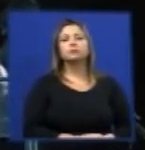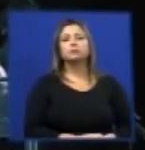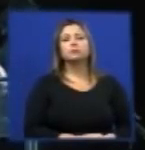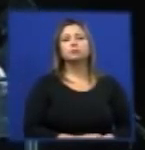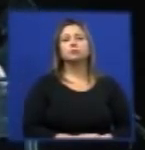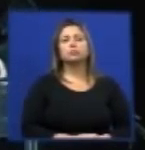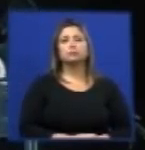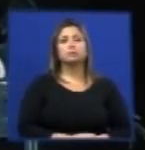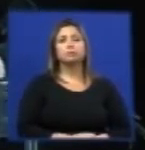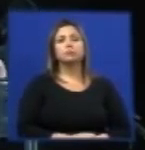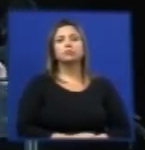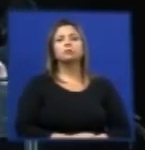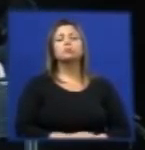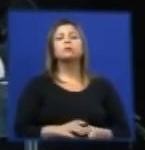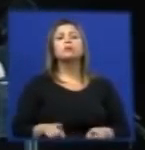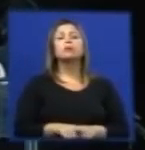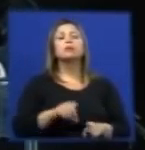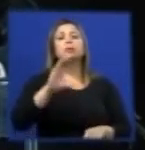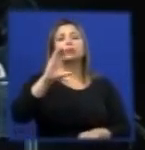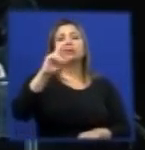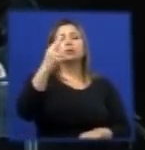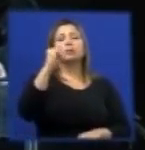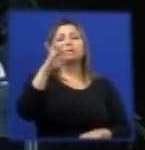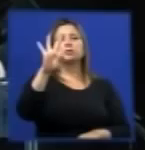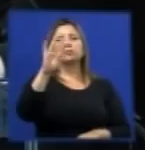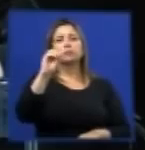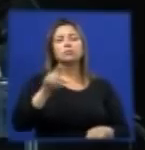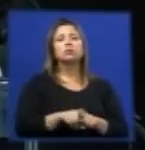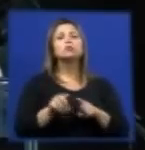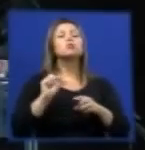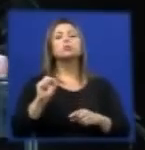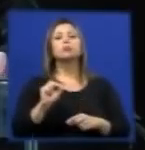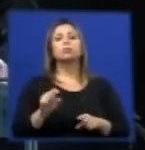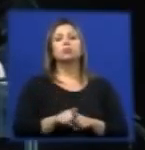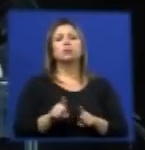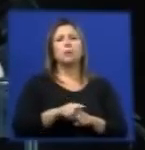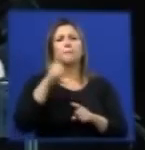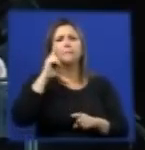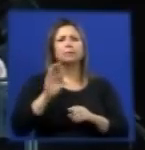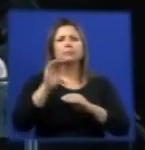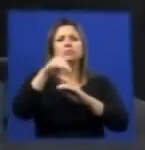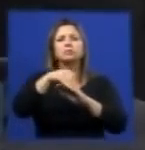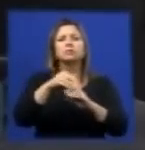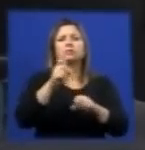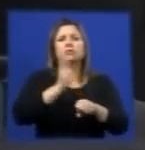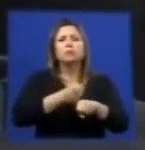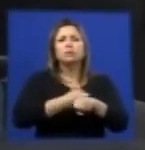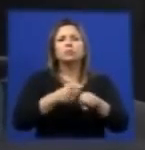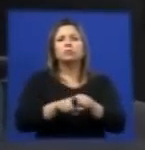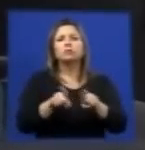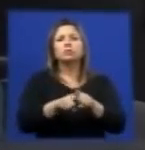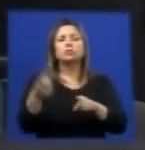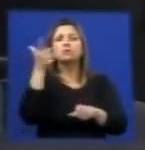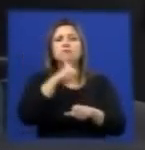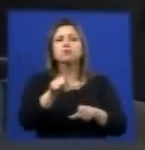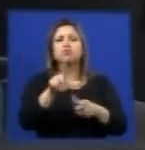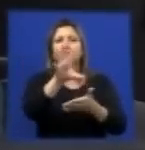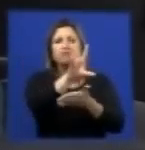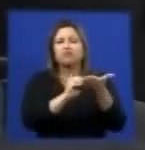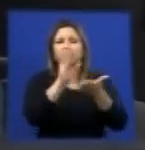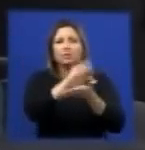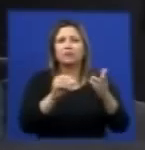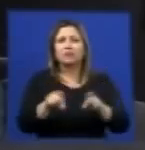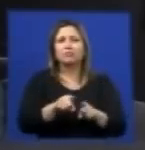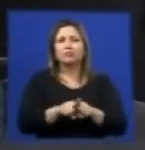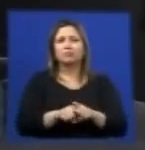No processo do xisto, rapidamente, nós temos o que é o xisto? Uma rocha betuminosa extraída a céu aberto que entra